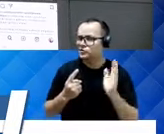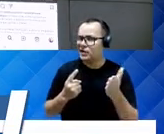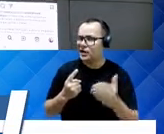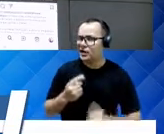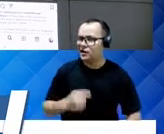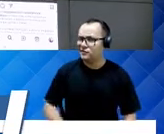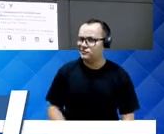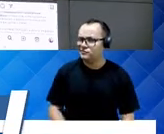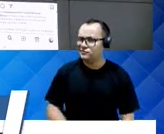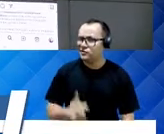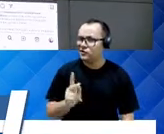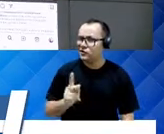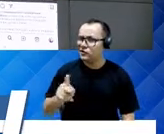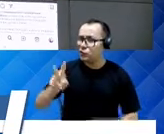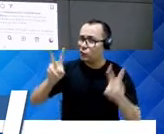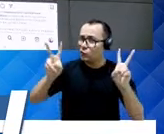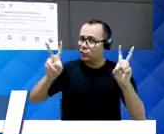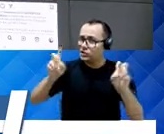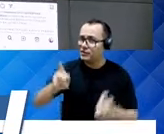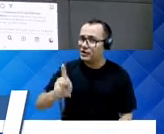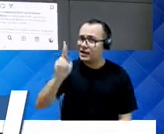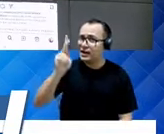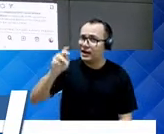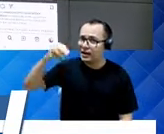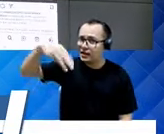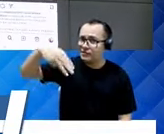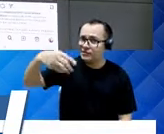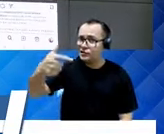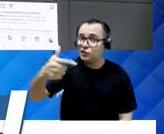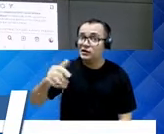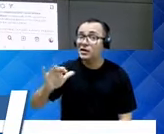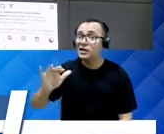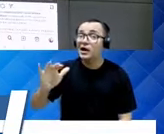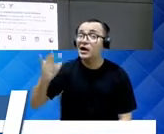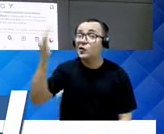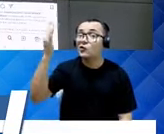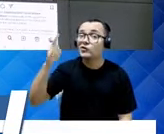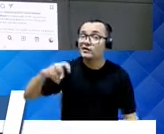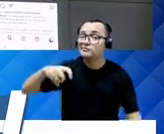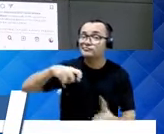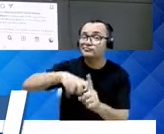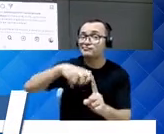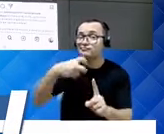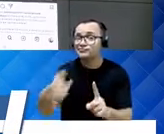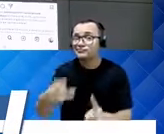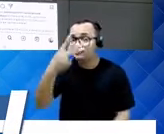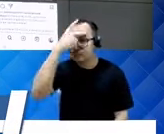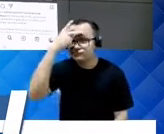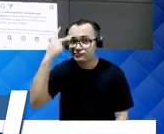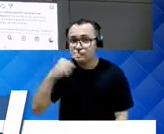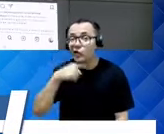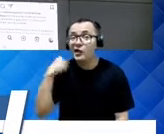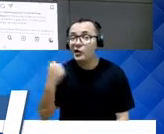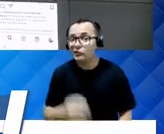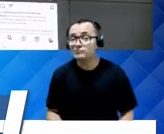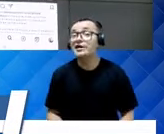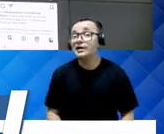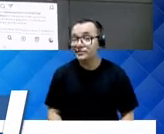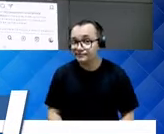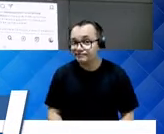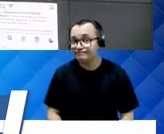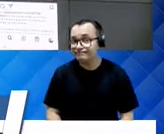KM2. E aí acontece essa tragédia. Então, é preciso